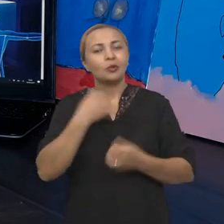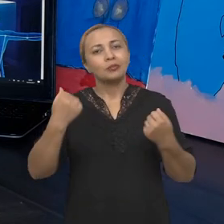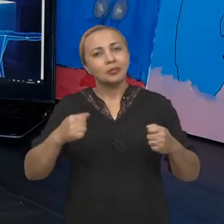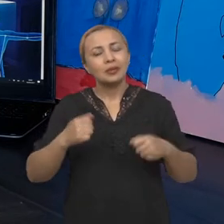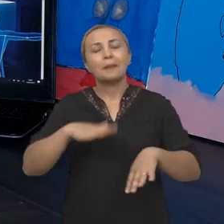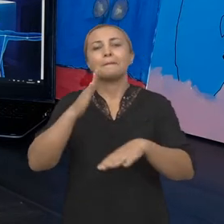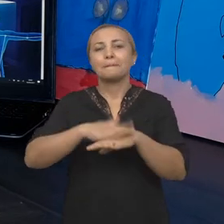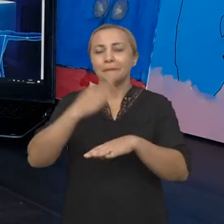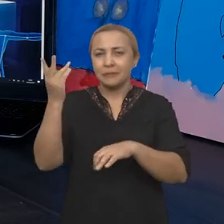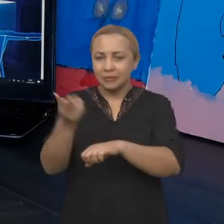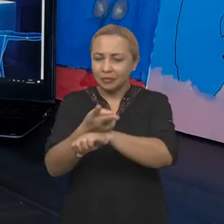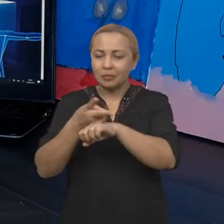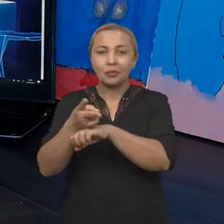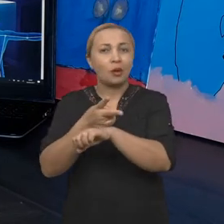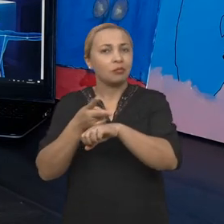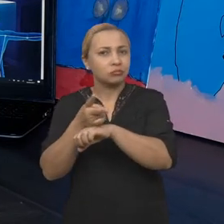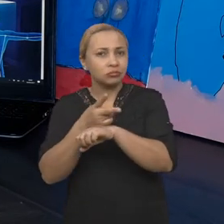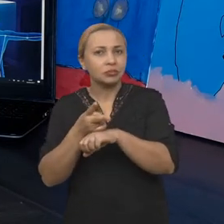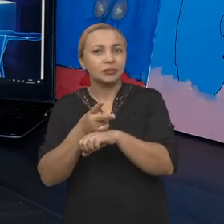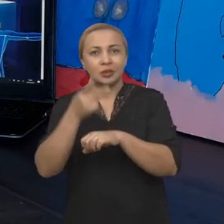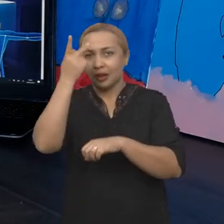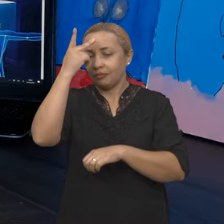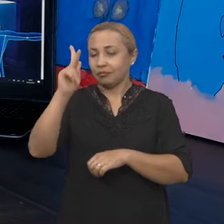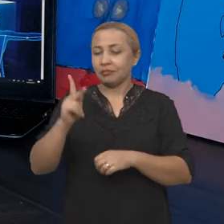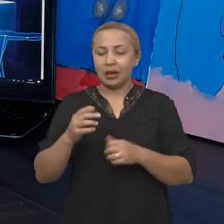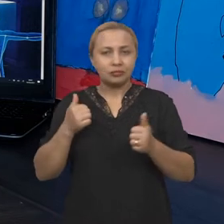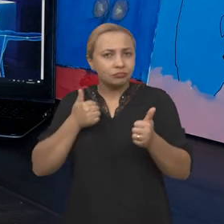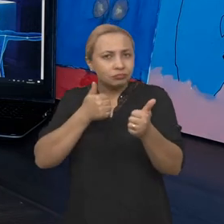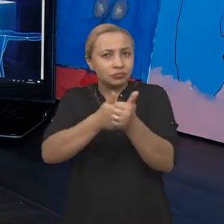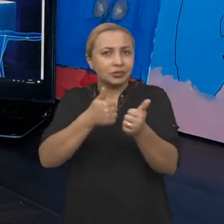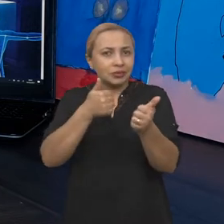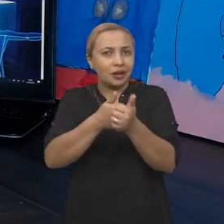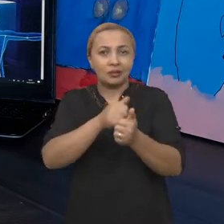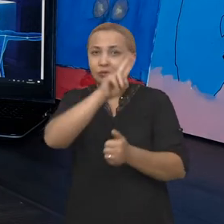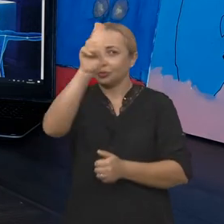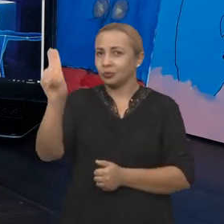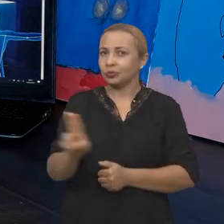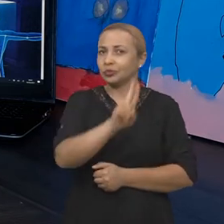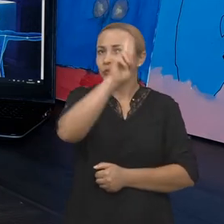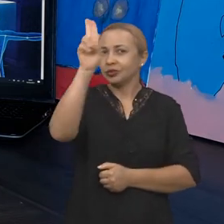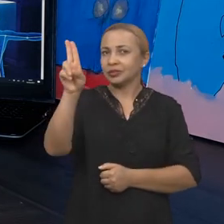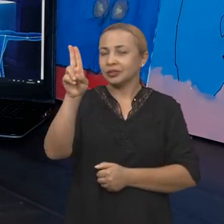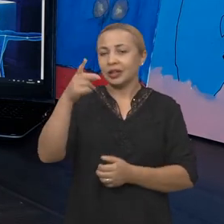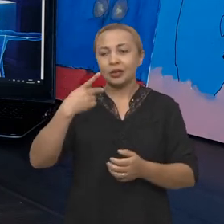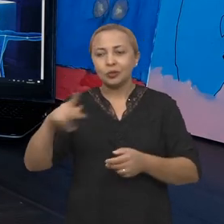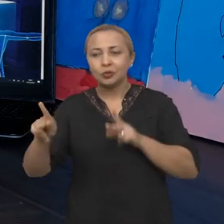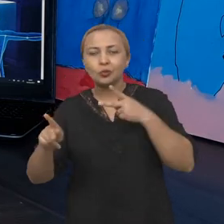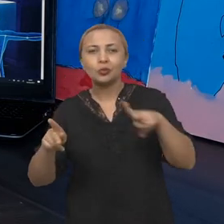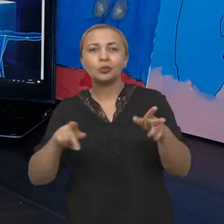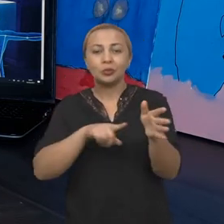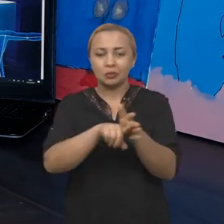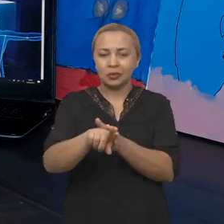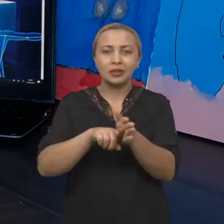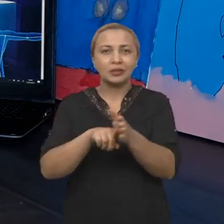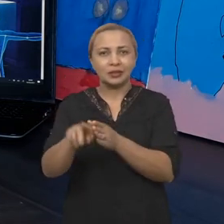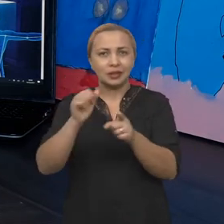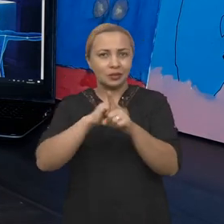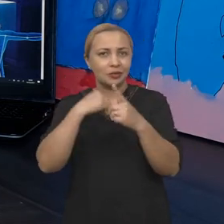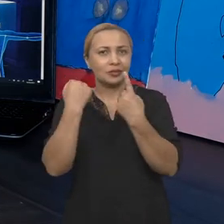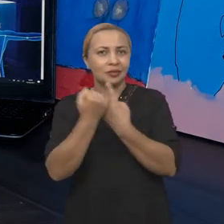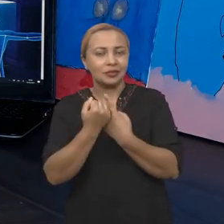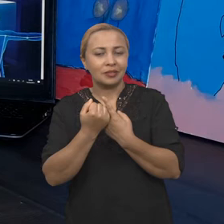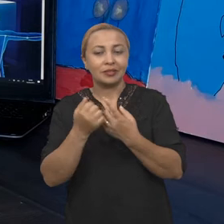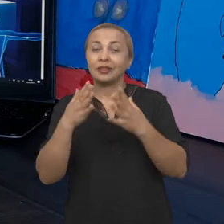cada vez mais buscar alternativas para aproximar universidades e suas pesquisas da sociedade.